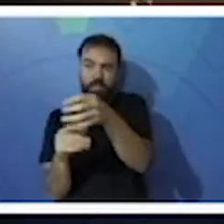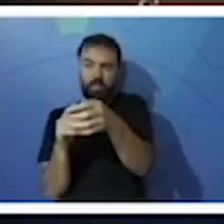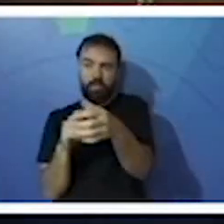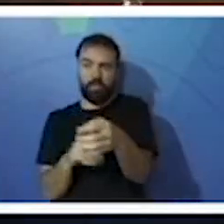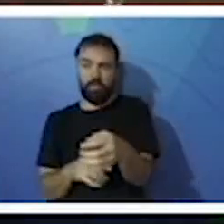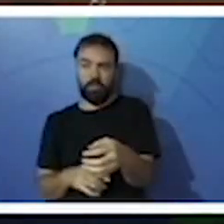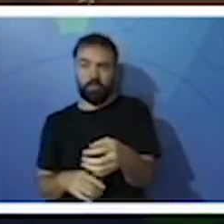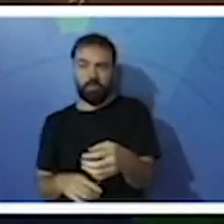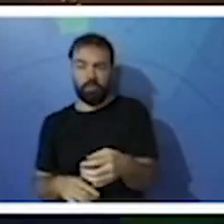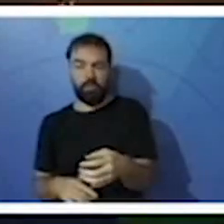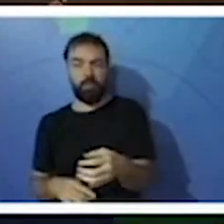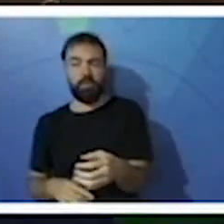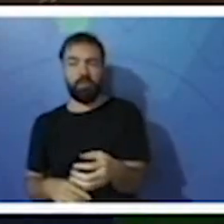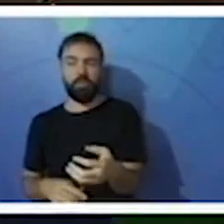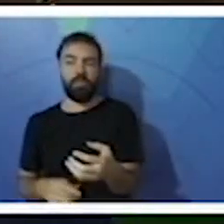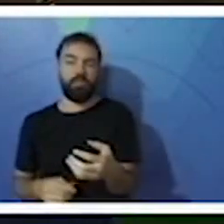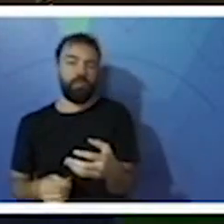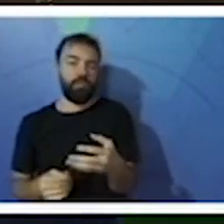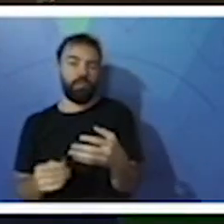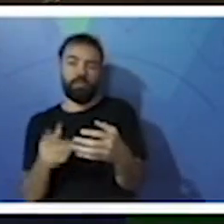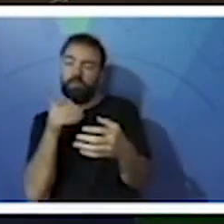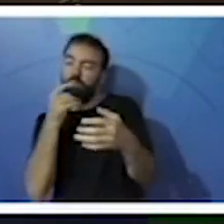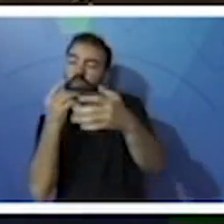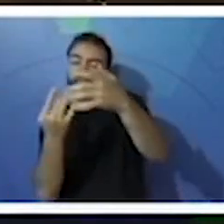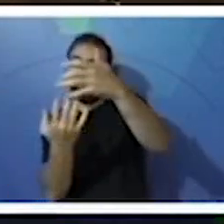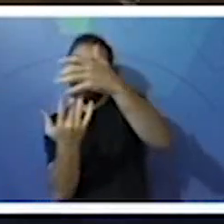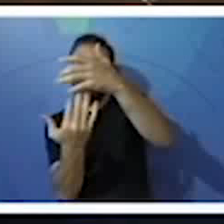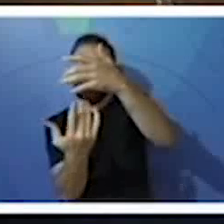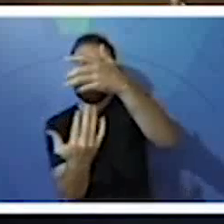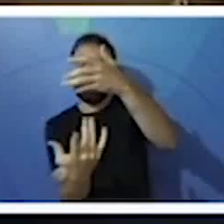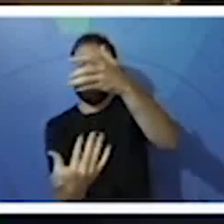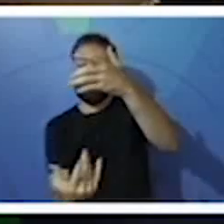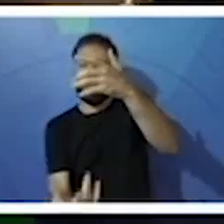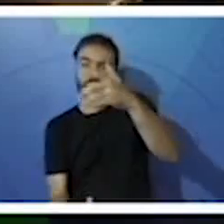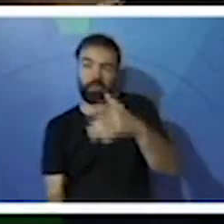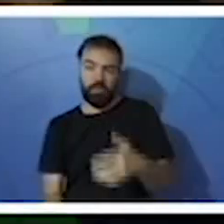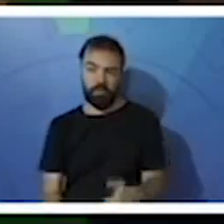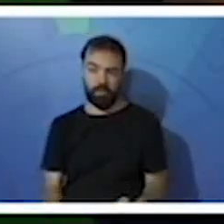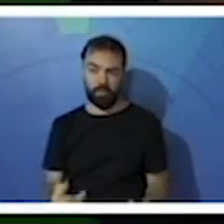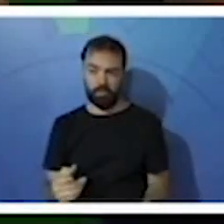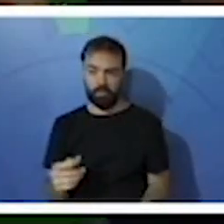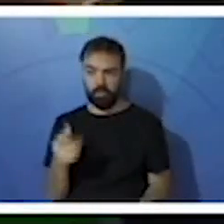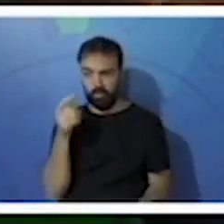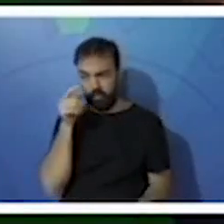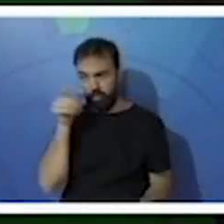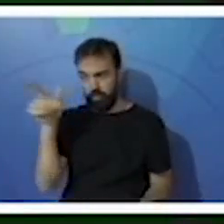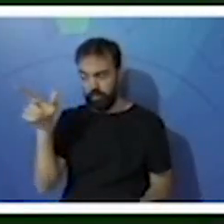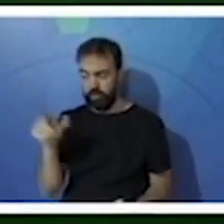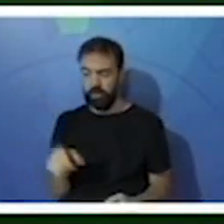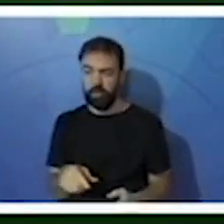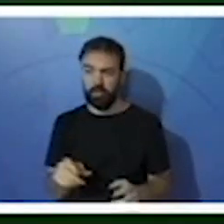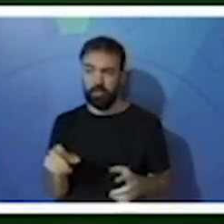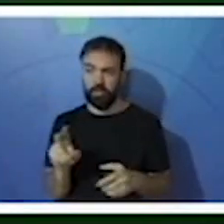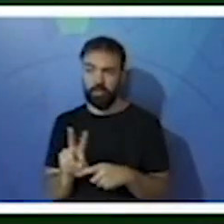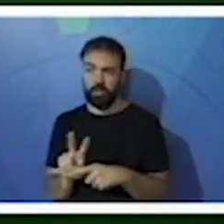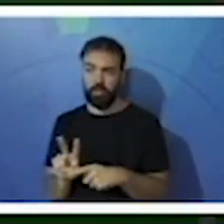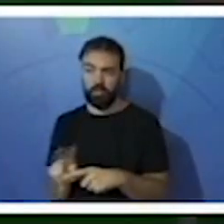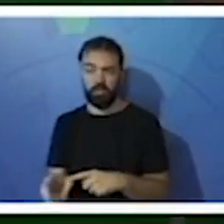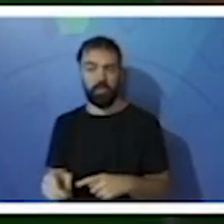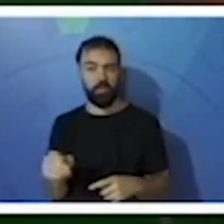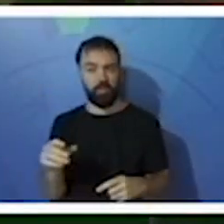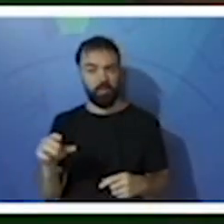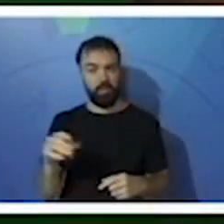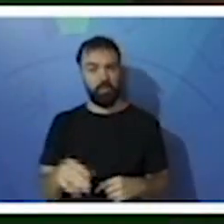ocorrer esse processo de filtragem, tá? Nós vamos colocar o videozinho para vocês, para ajudar no